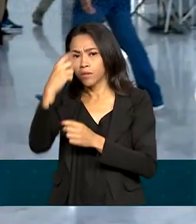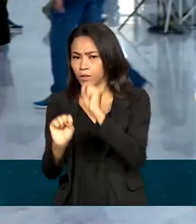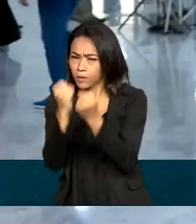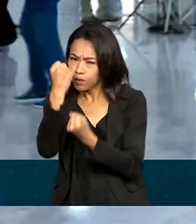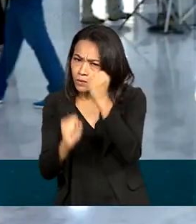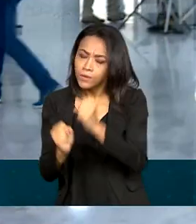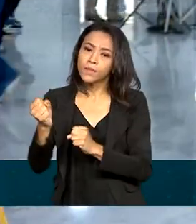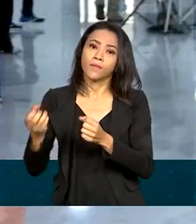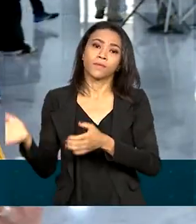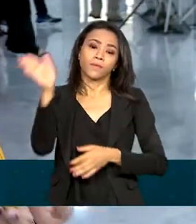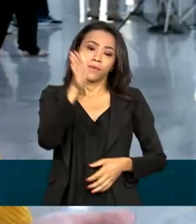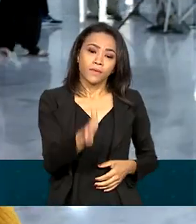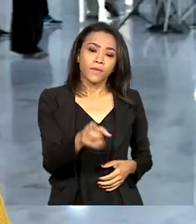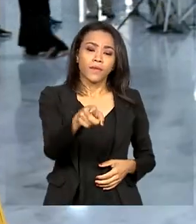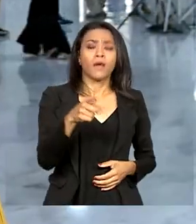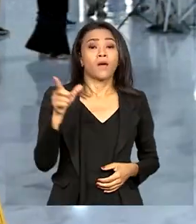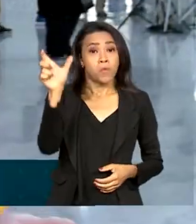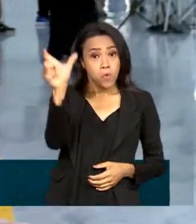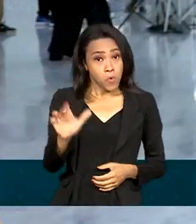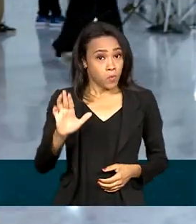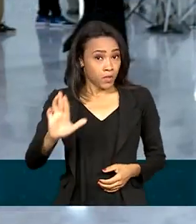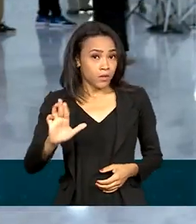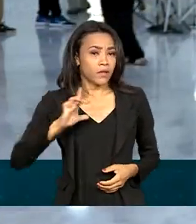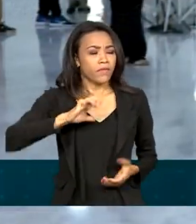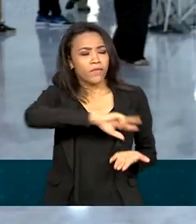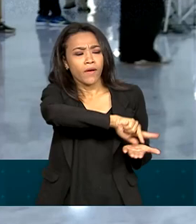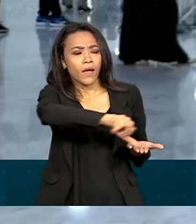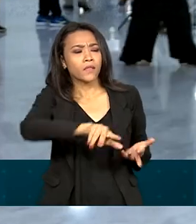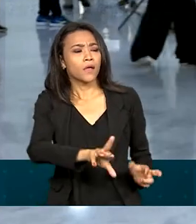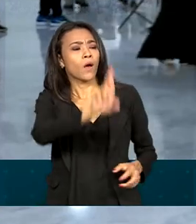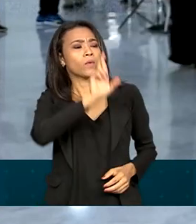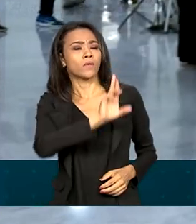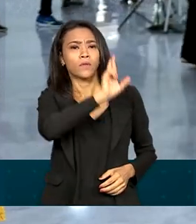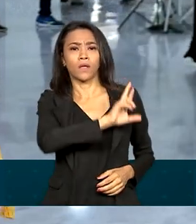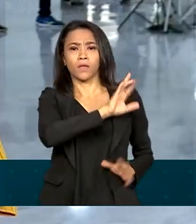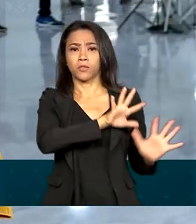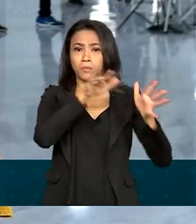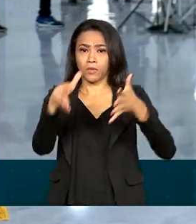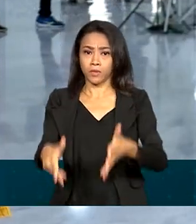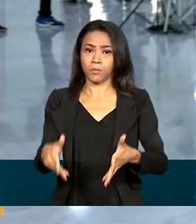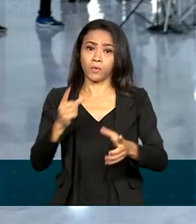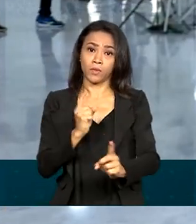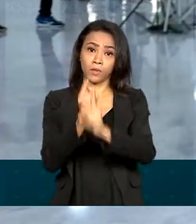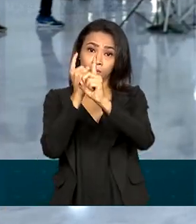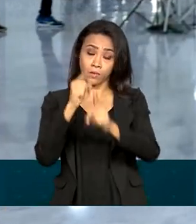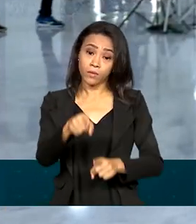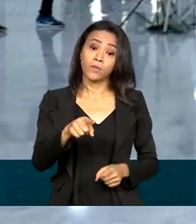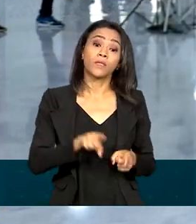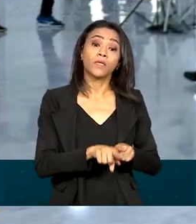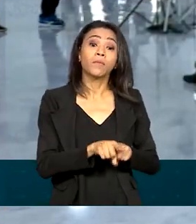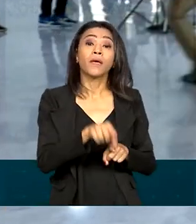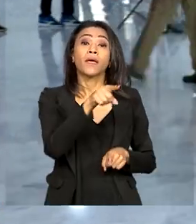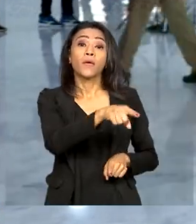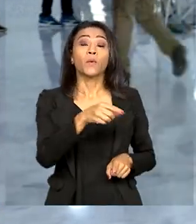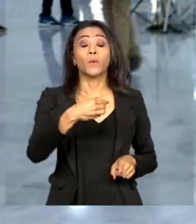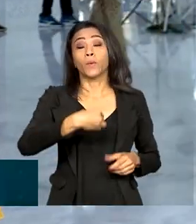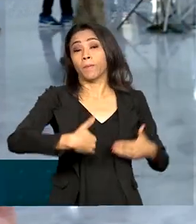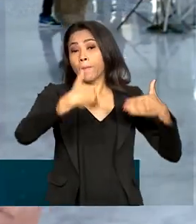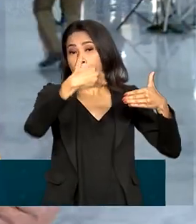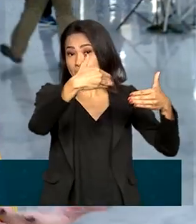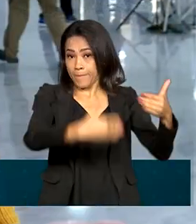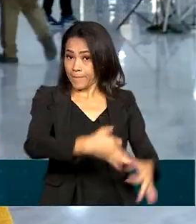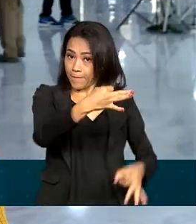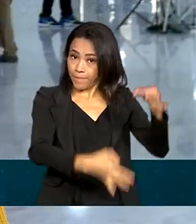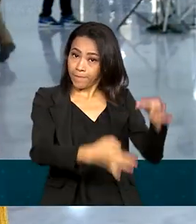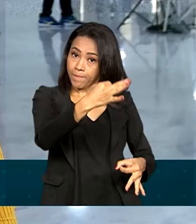Além do presidente, várias autoridades participaram do evento. Entre eles, ministro da Justiça, Flávio Dino, que falou sobre as